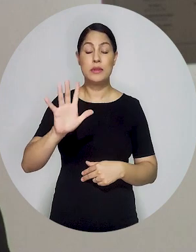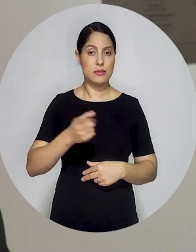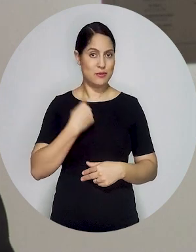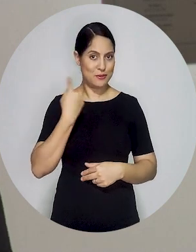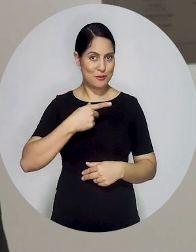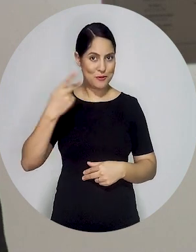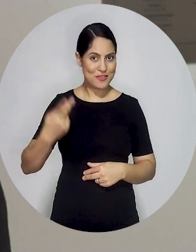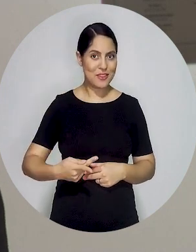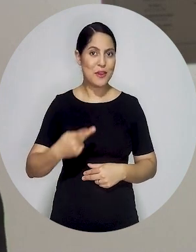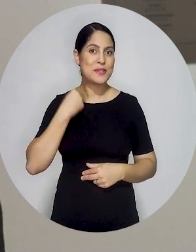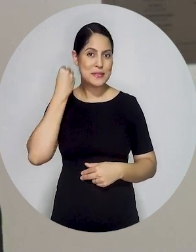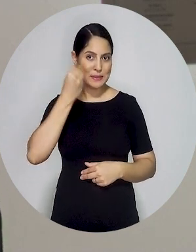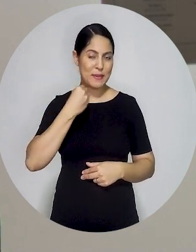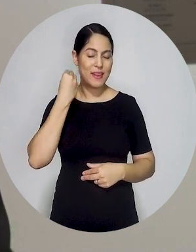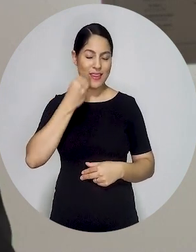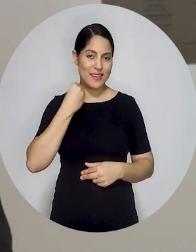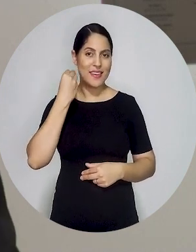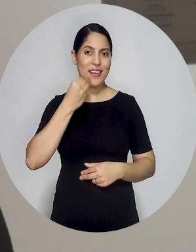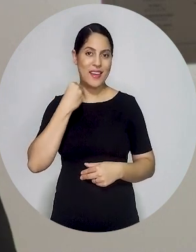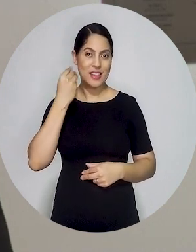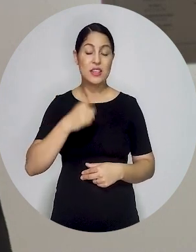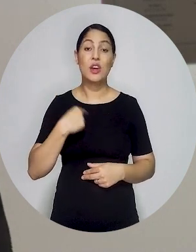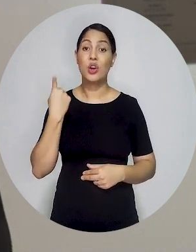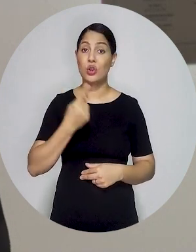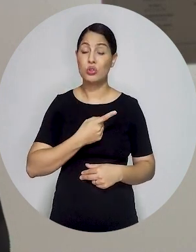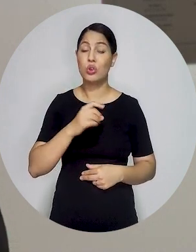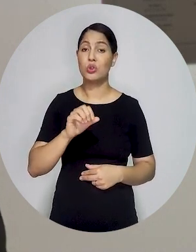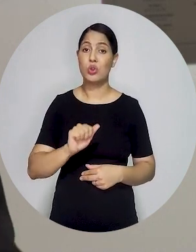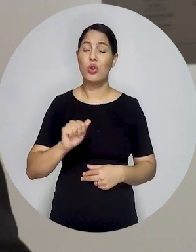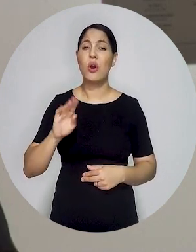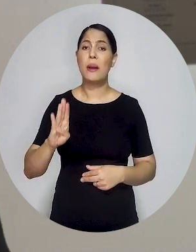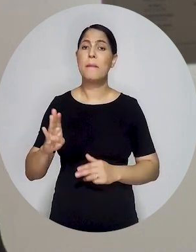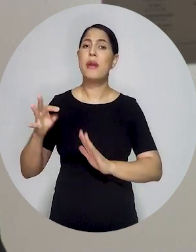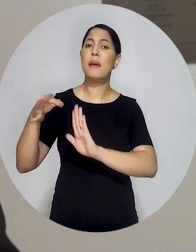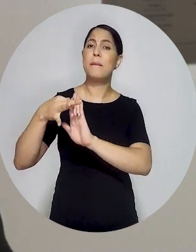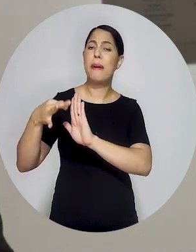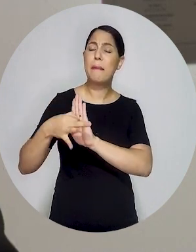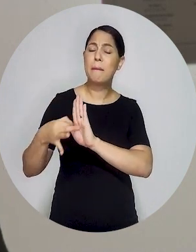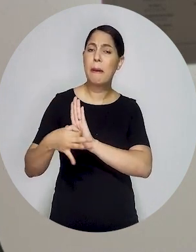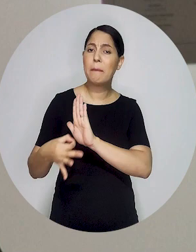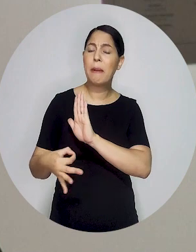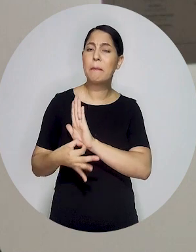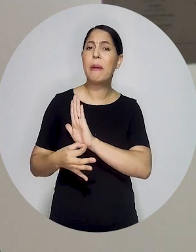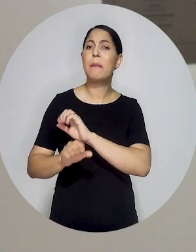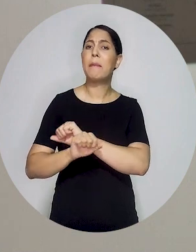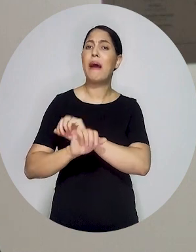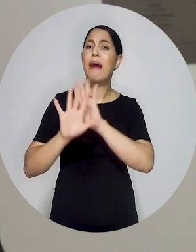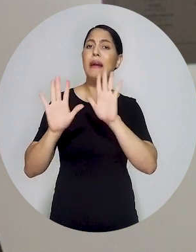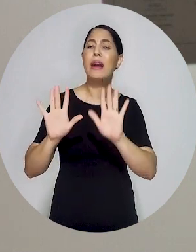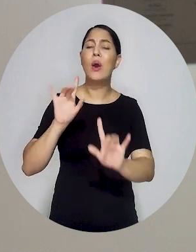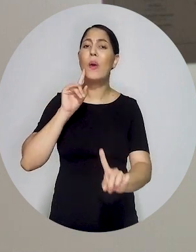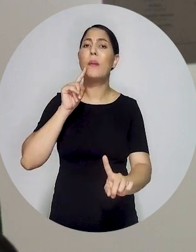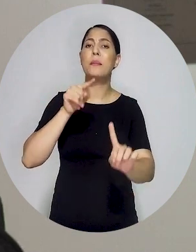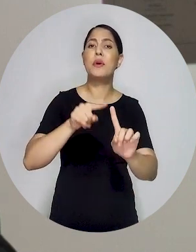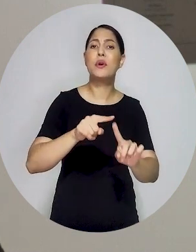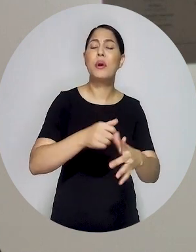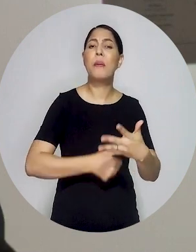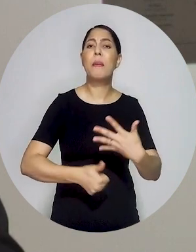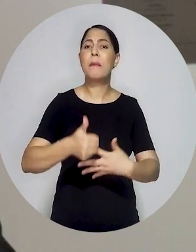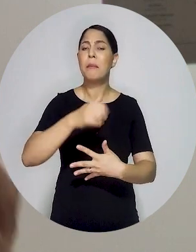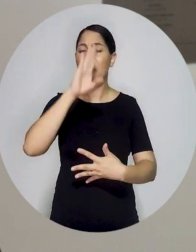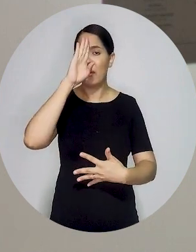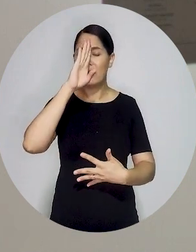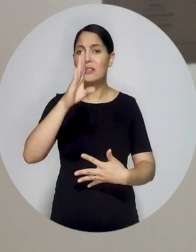possamos, a partir da nossa experiência, a partir do exercício da advocacia, levar a sugestão dos advogados para a